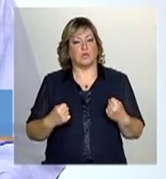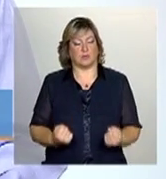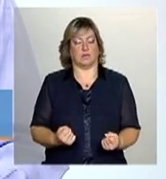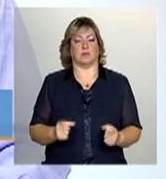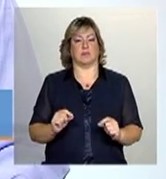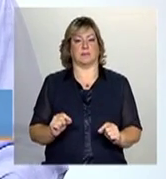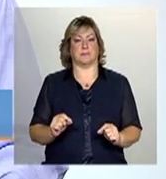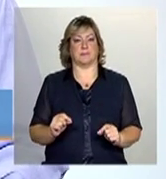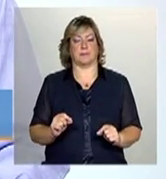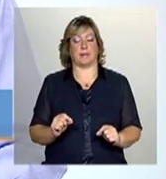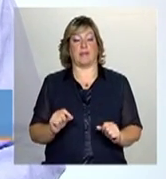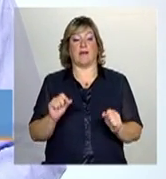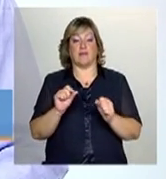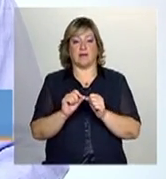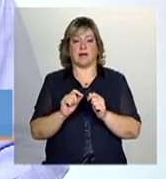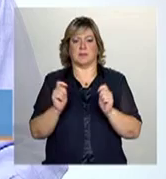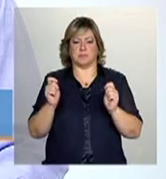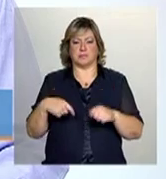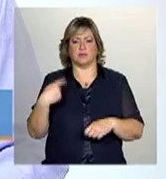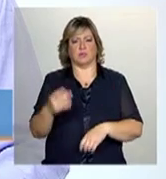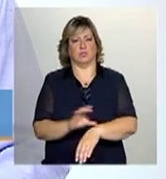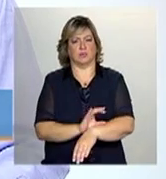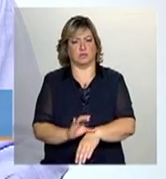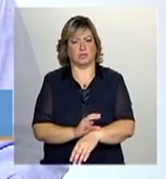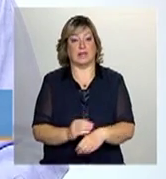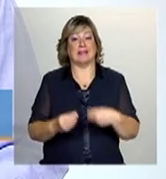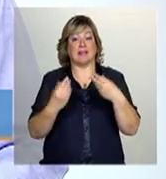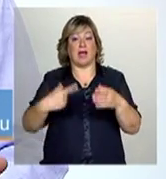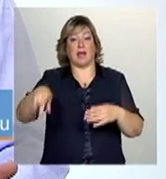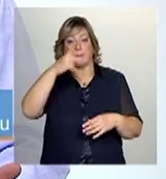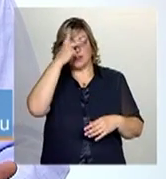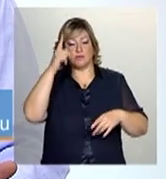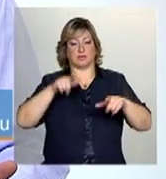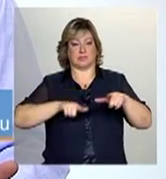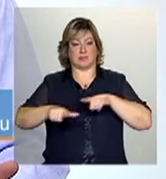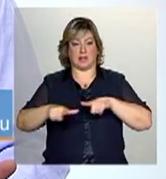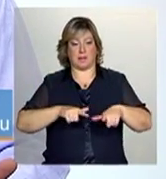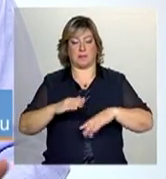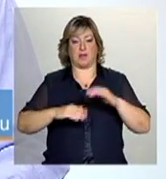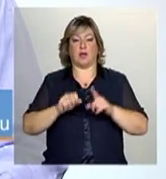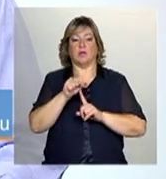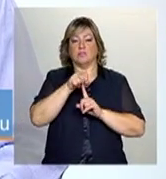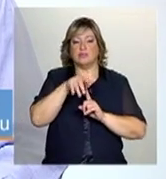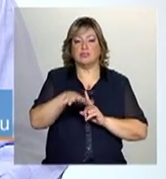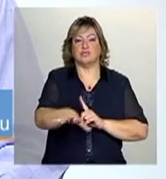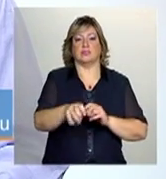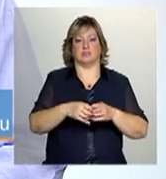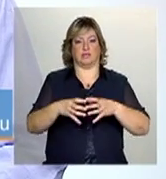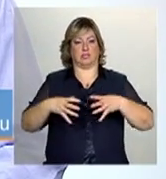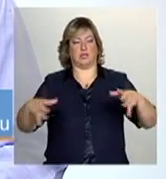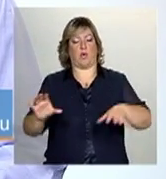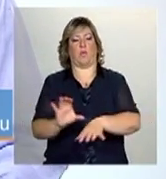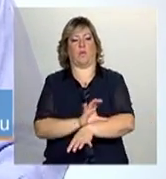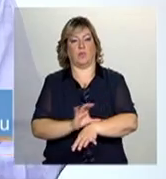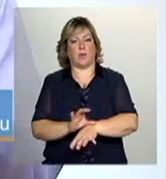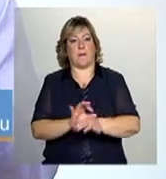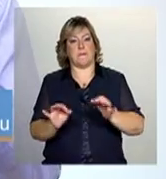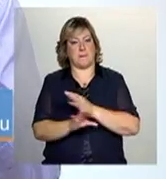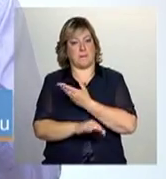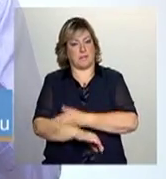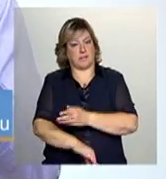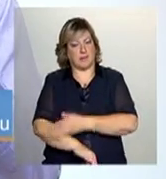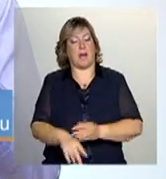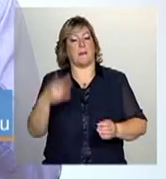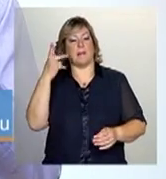capacitar, de levar para os estados, para os gestores, formar multiplicadores desses, e